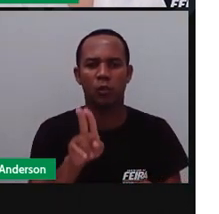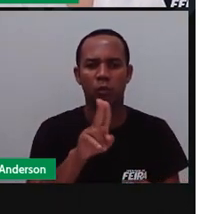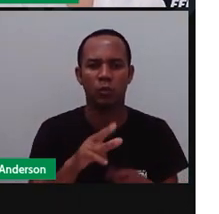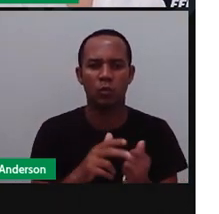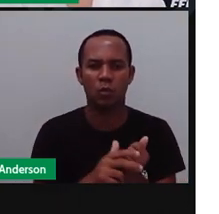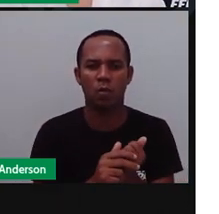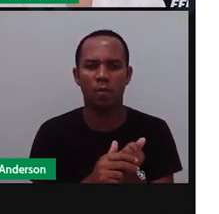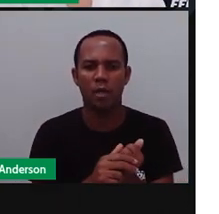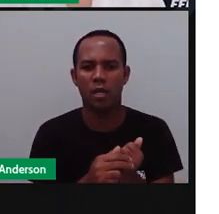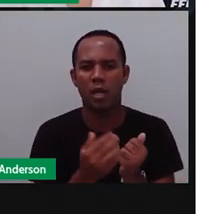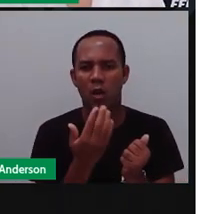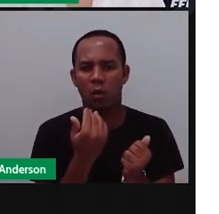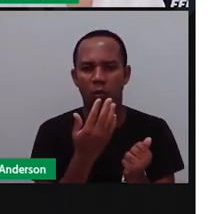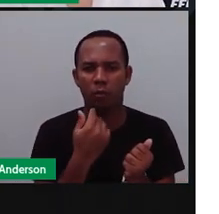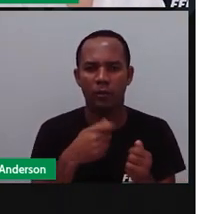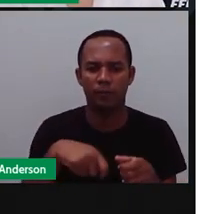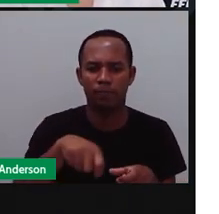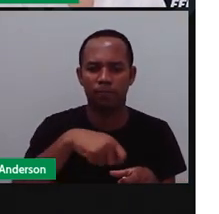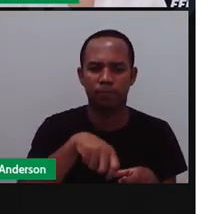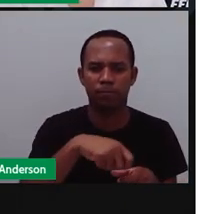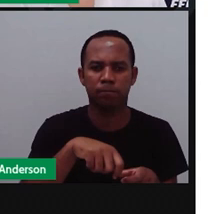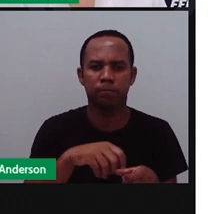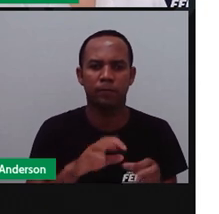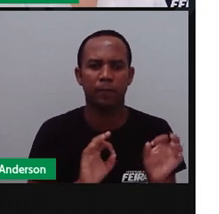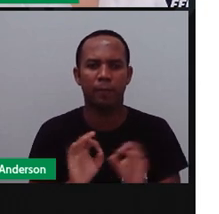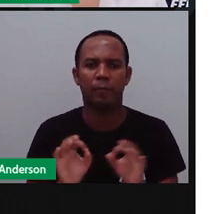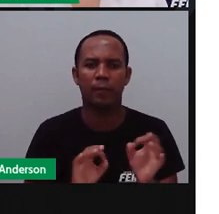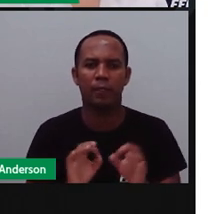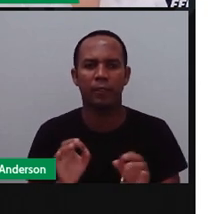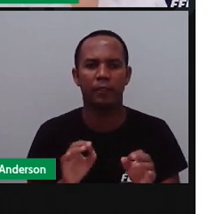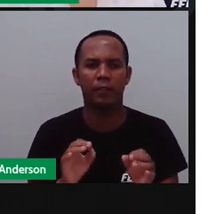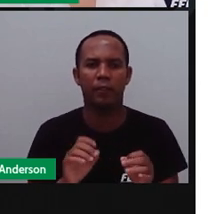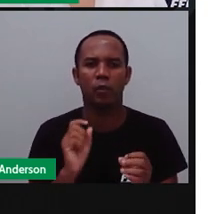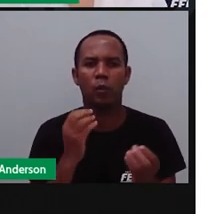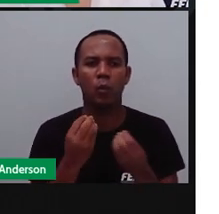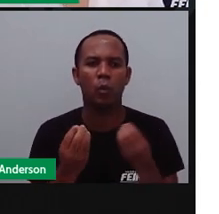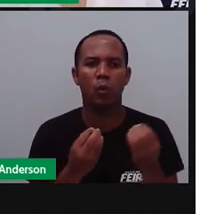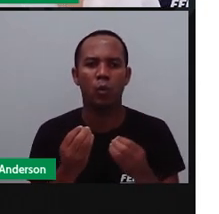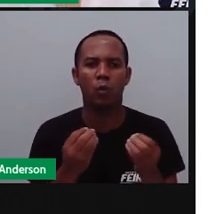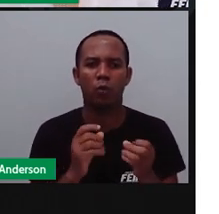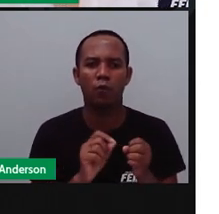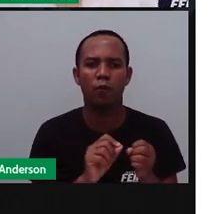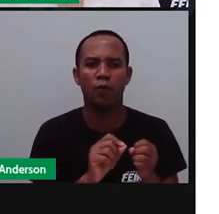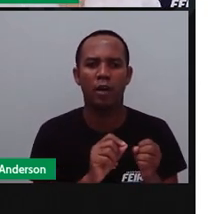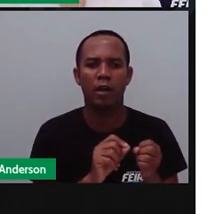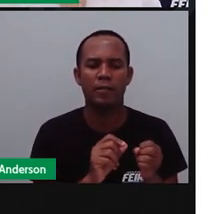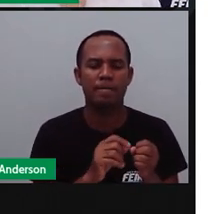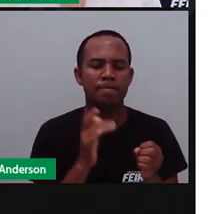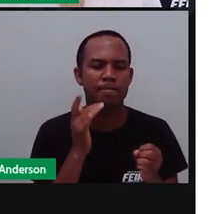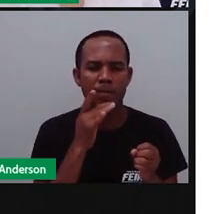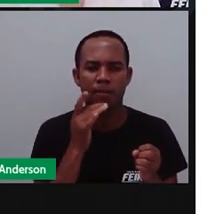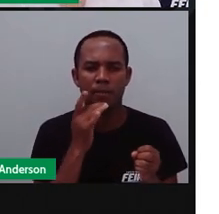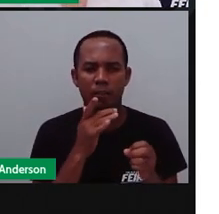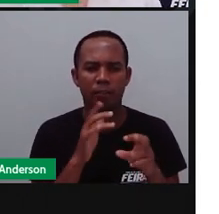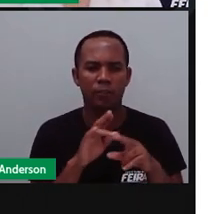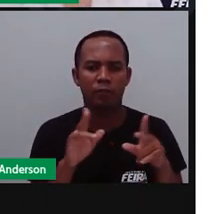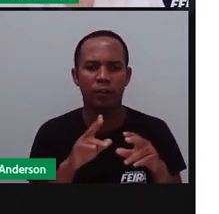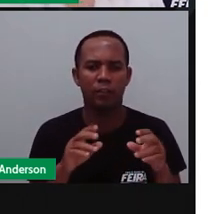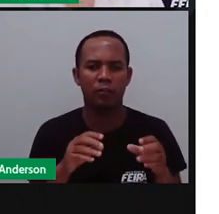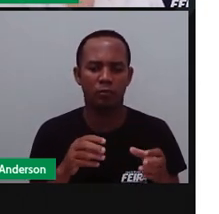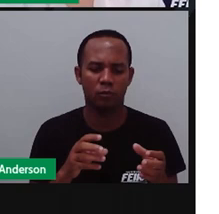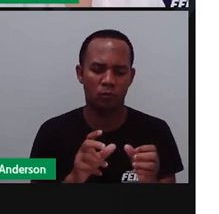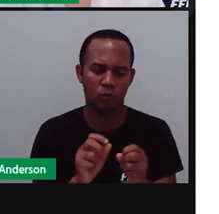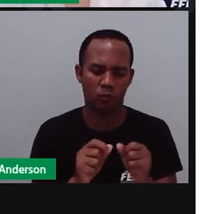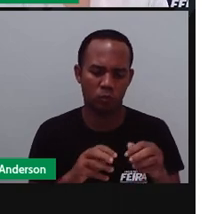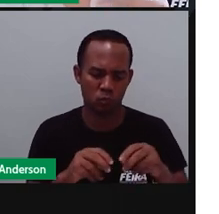preparo das comidas que eram servidas aos participantes. Estava descoberto do grão, né? Que faz mil delícias, né? Do cuscuz,